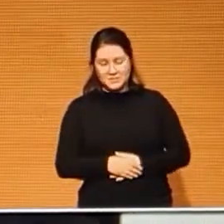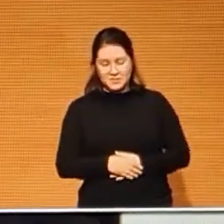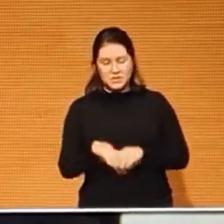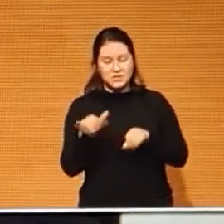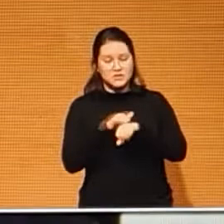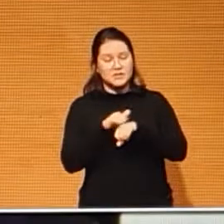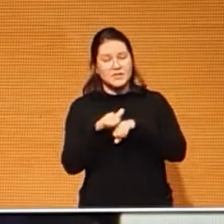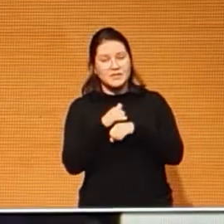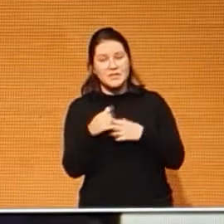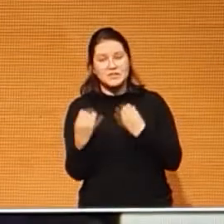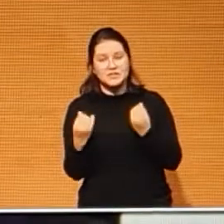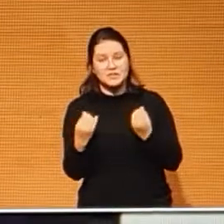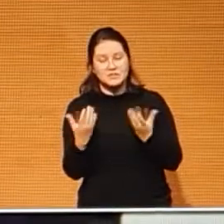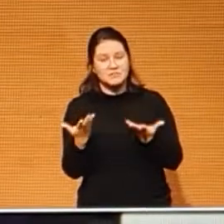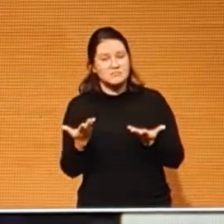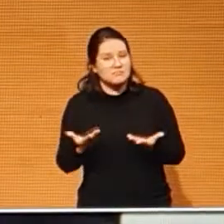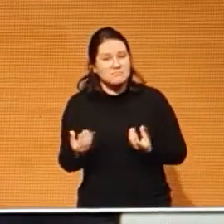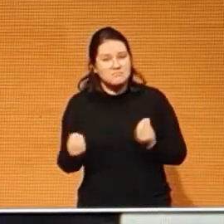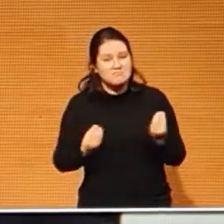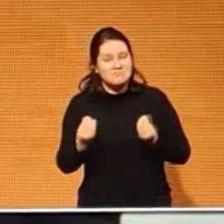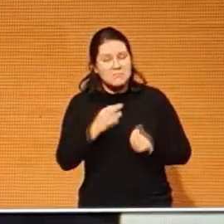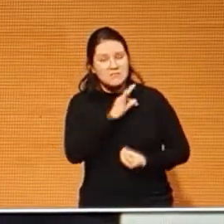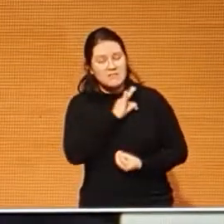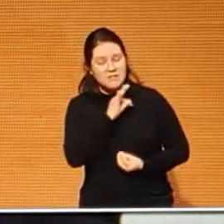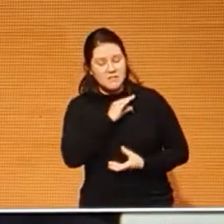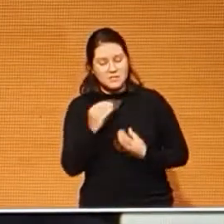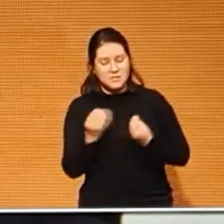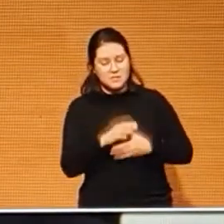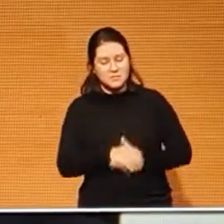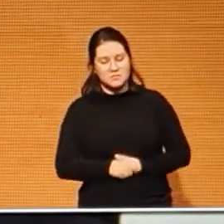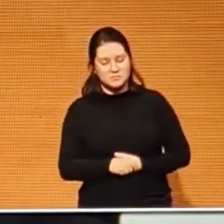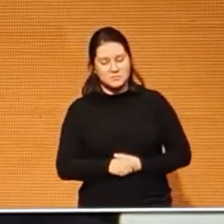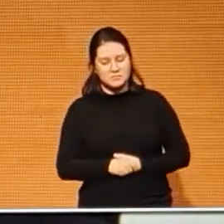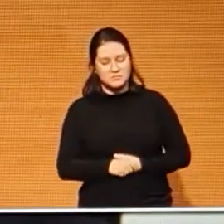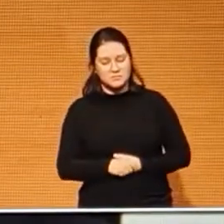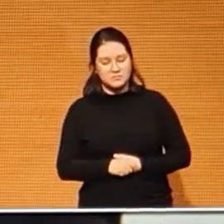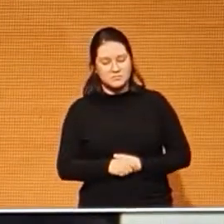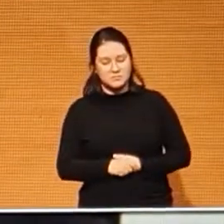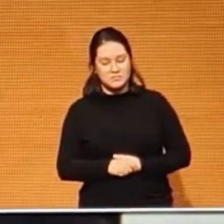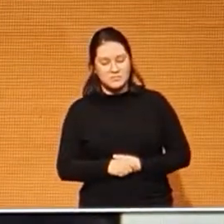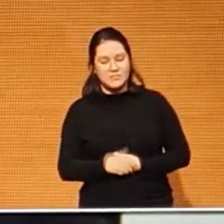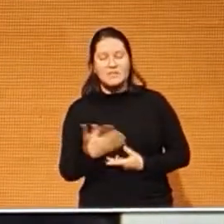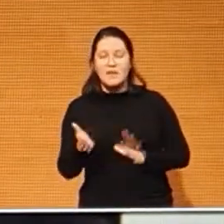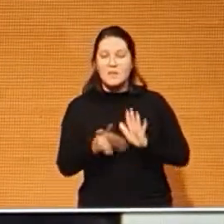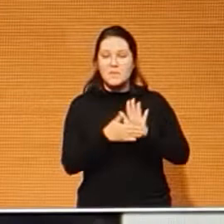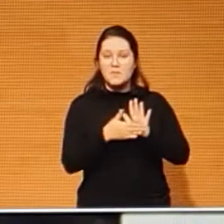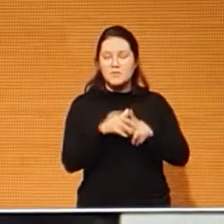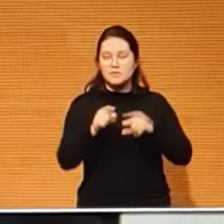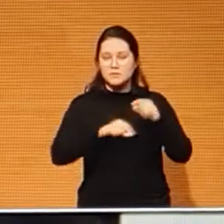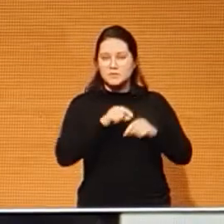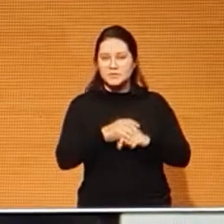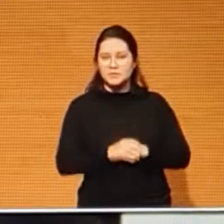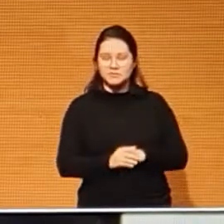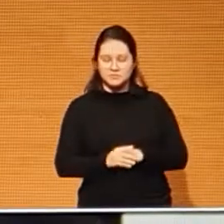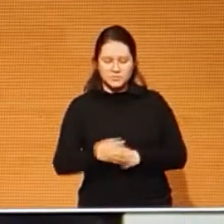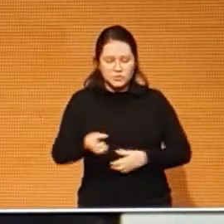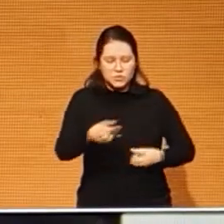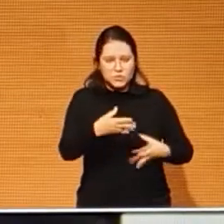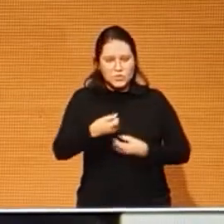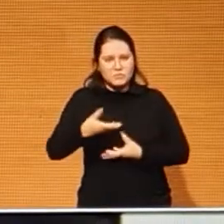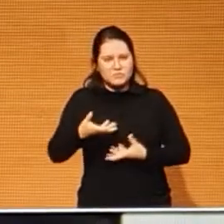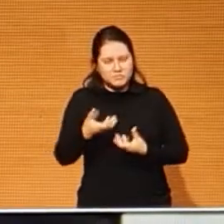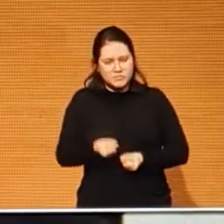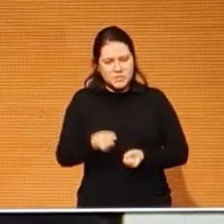técnicas. Ou seja, em substituição a cargos efetivos e permanentes. Uma proposta que inclui novas formas de contrato de